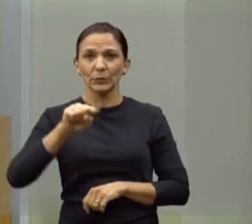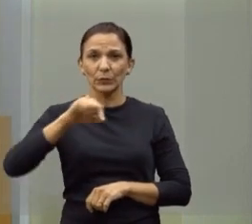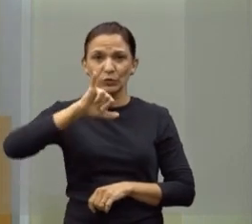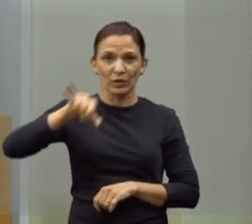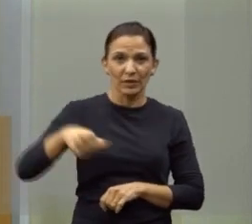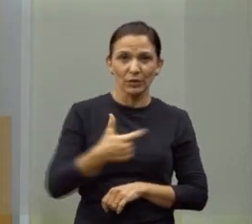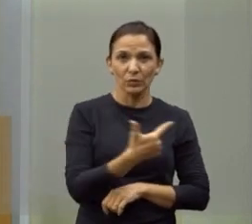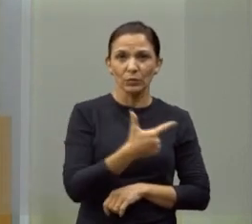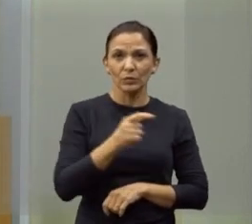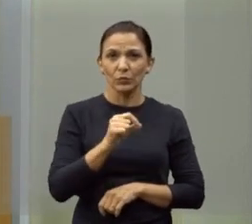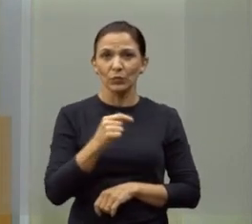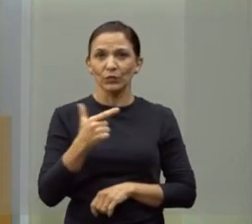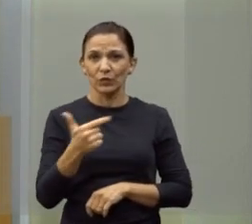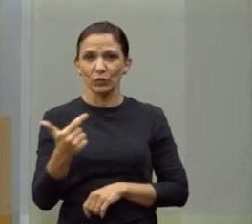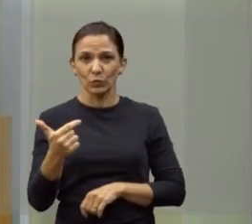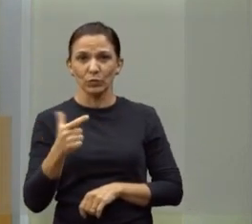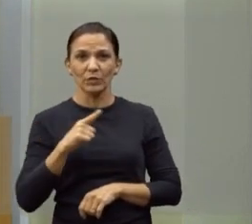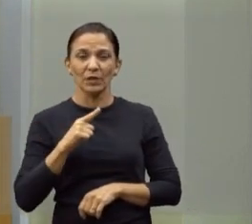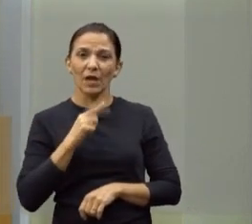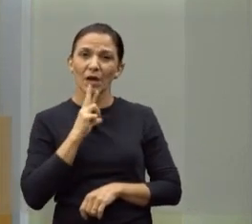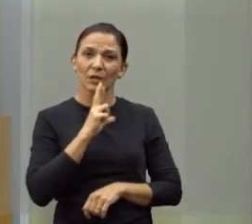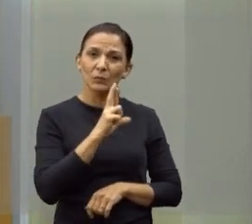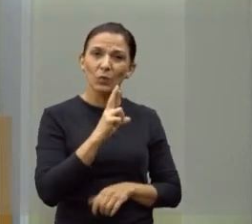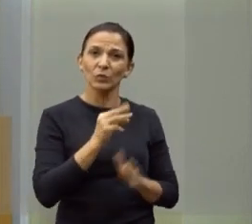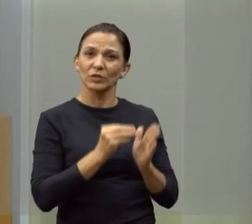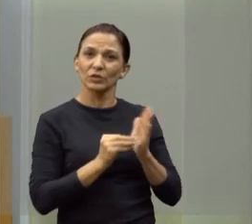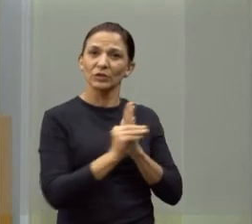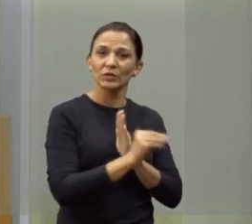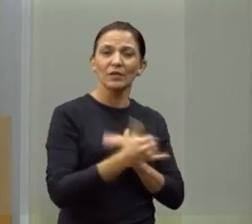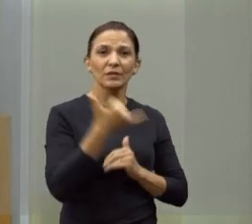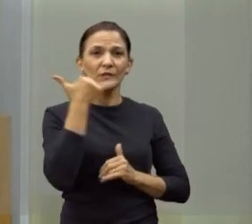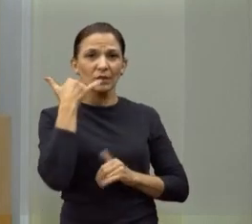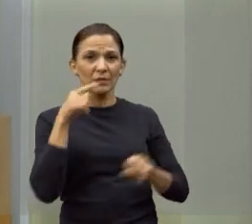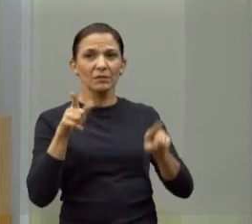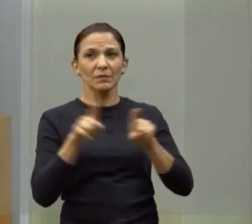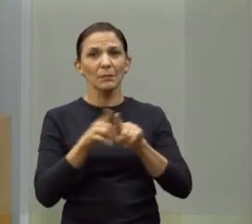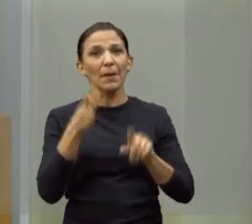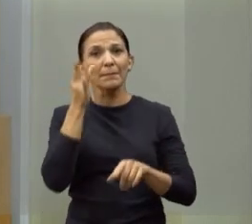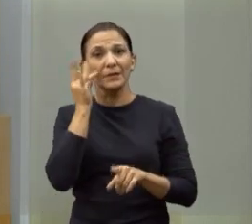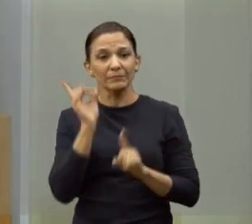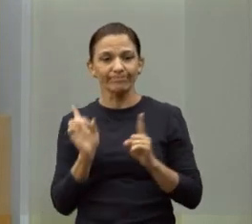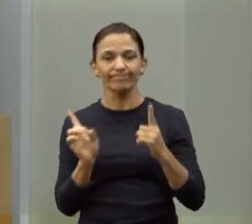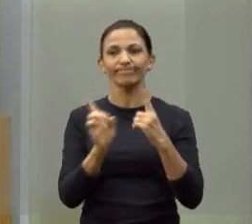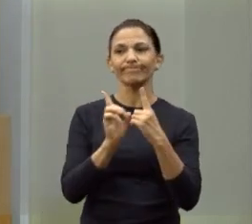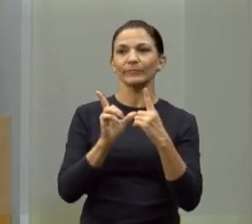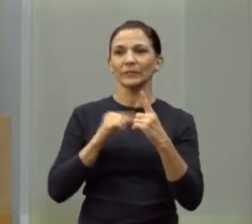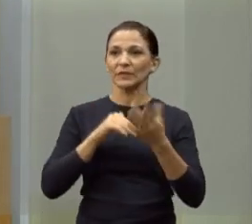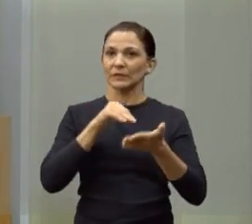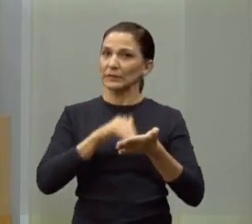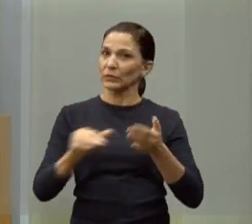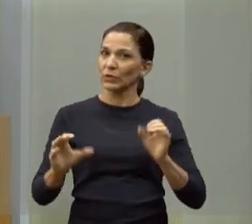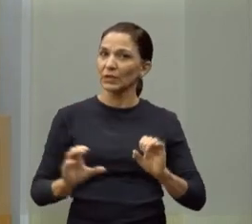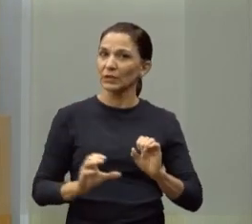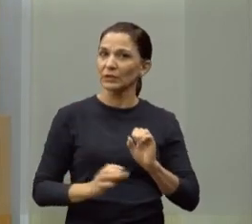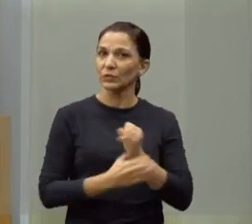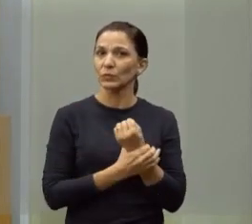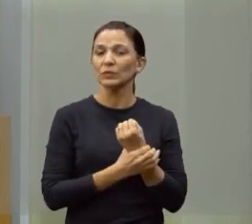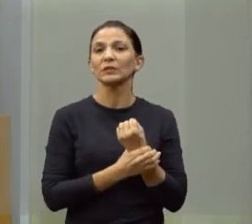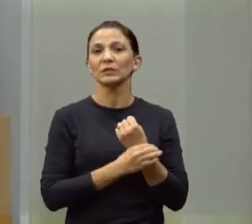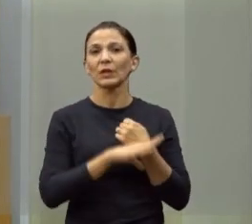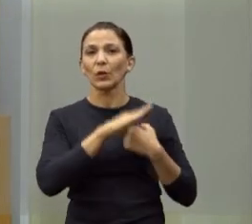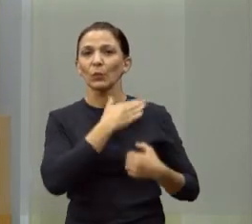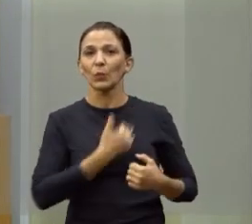em resposta a essa indicação, e também por telefonema e também presencialmente, a Secretaria de Segurança Pública